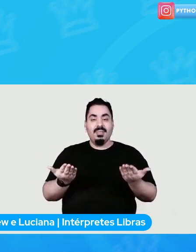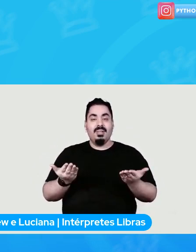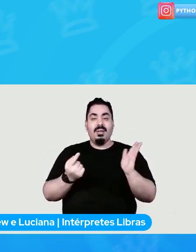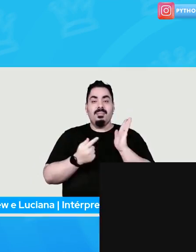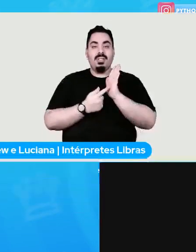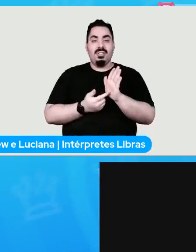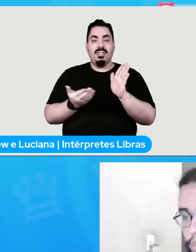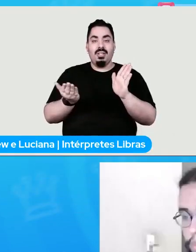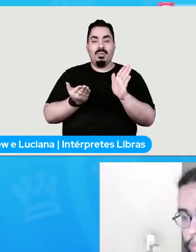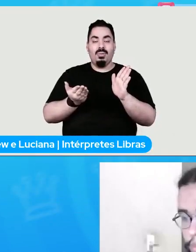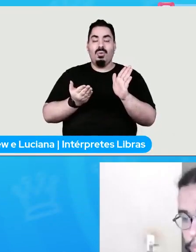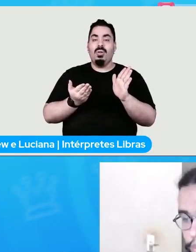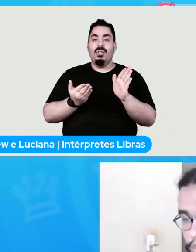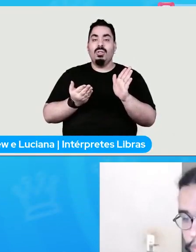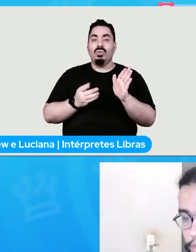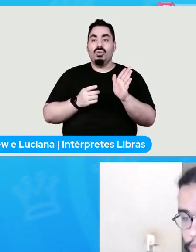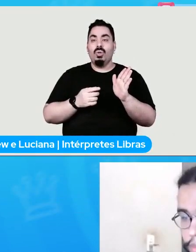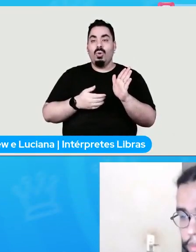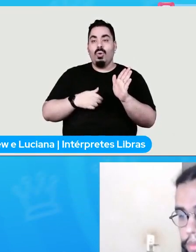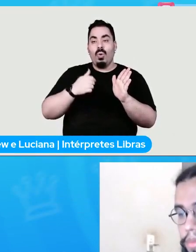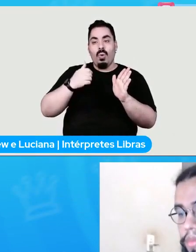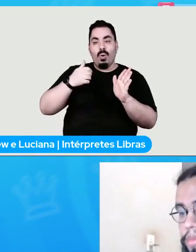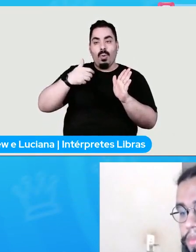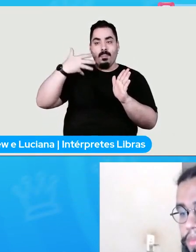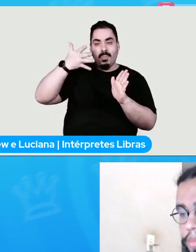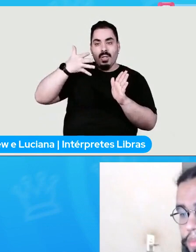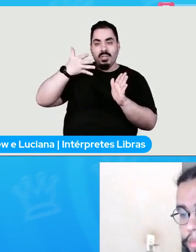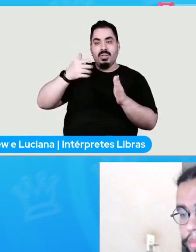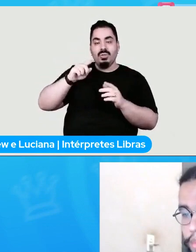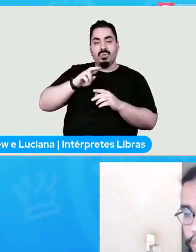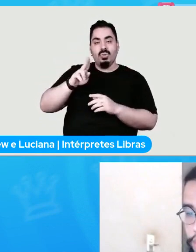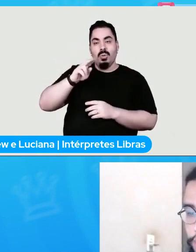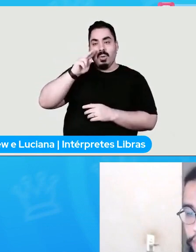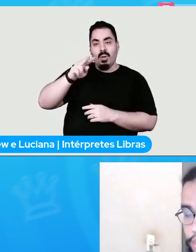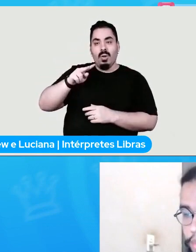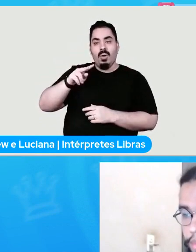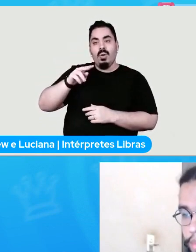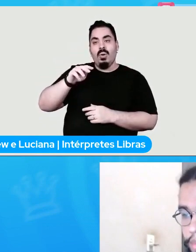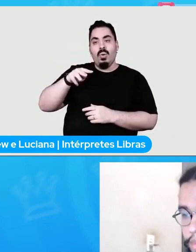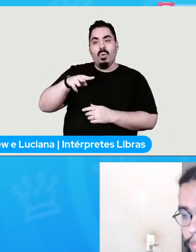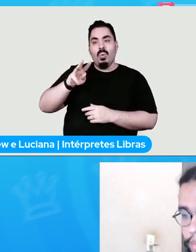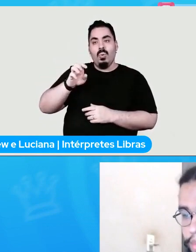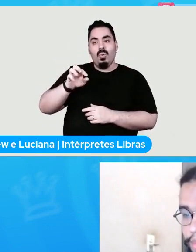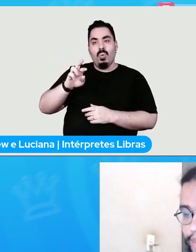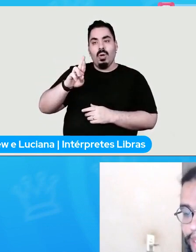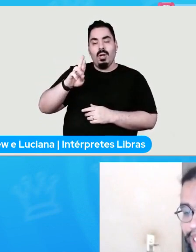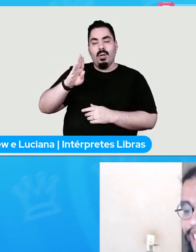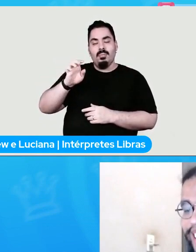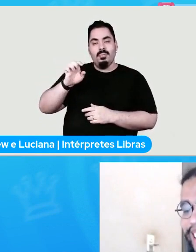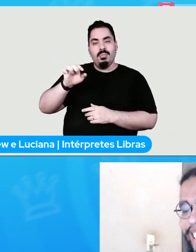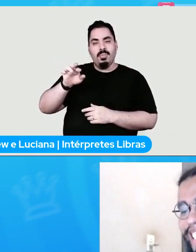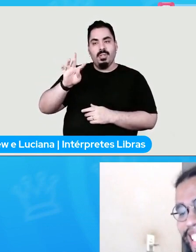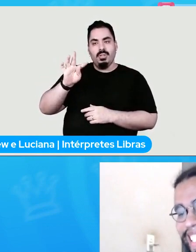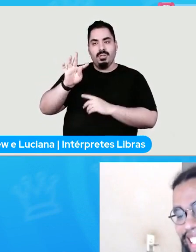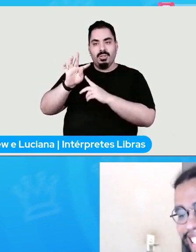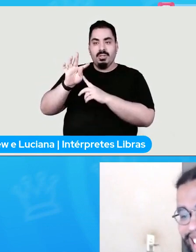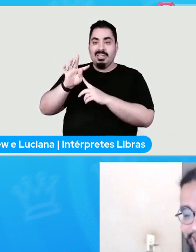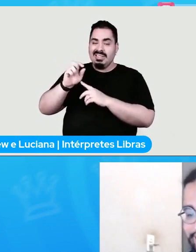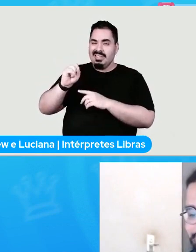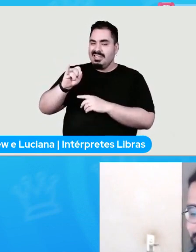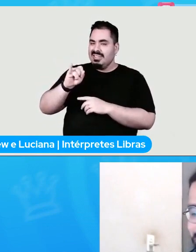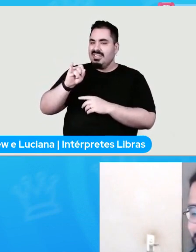palestrante é o Hebert Vinícius Souza Gomes. Hebert, se eu não pronunciei corretamente, por favor,